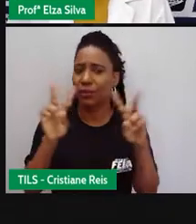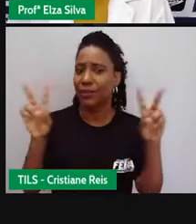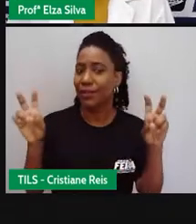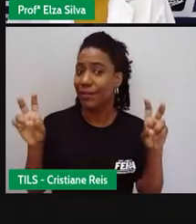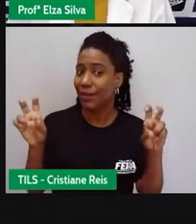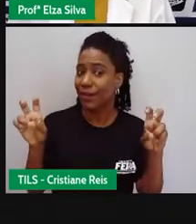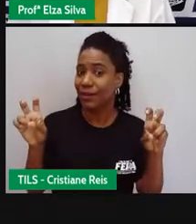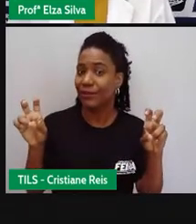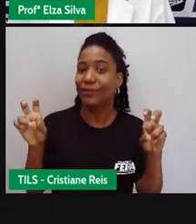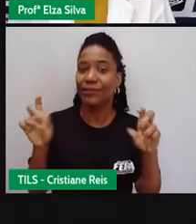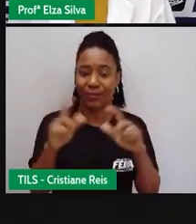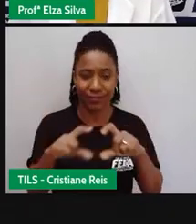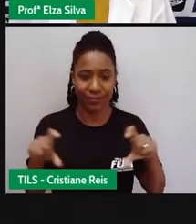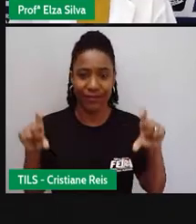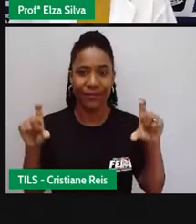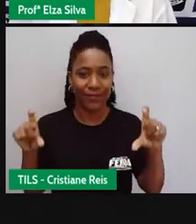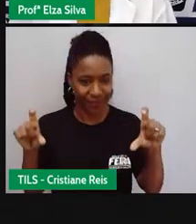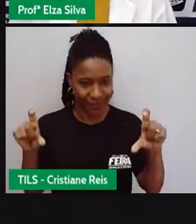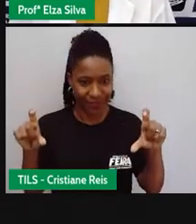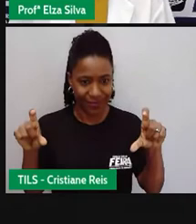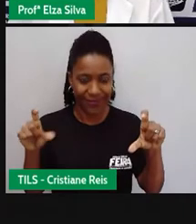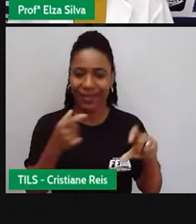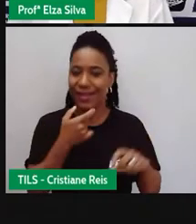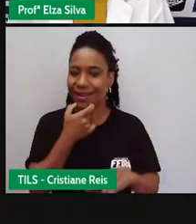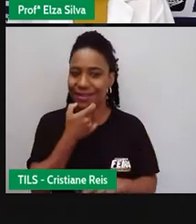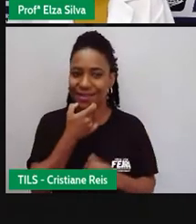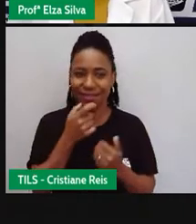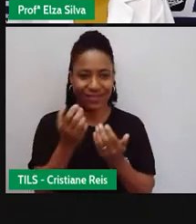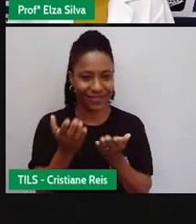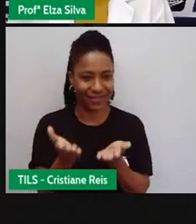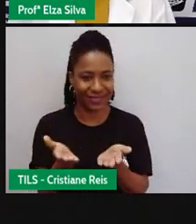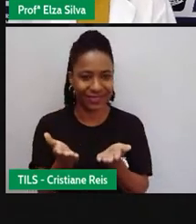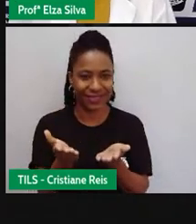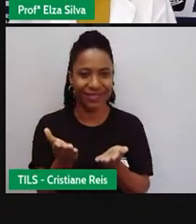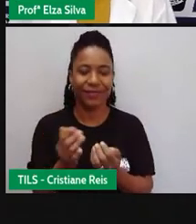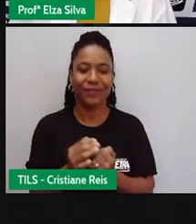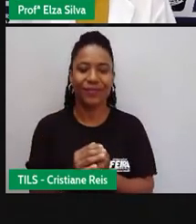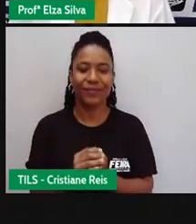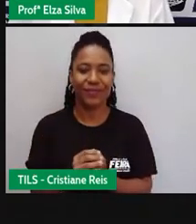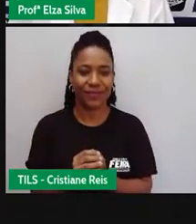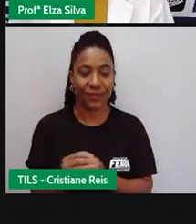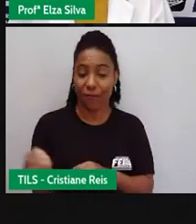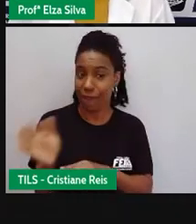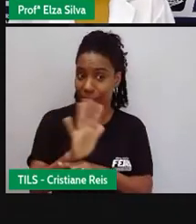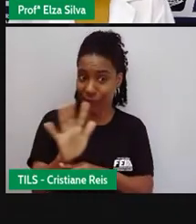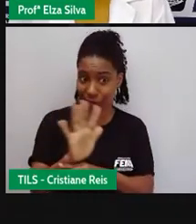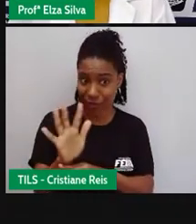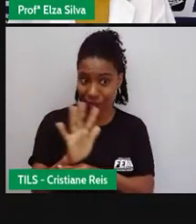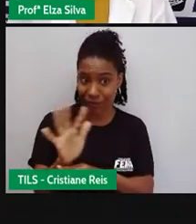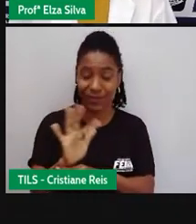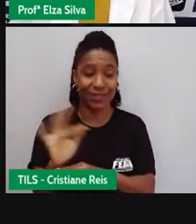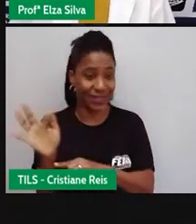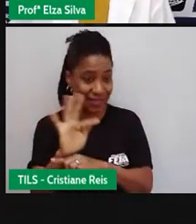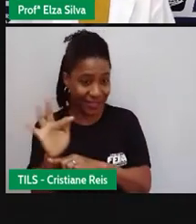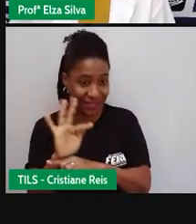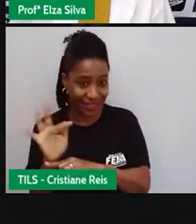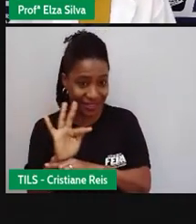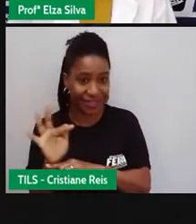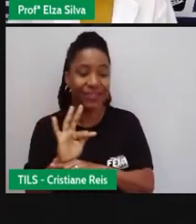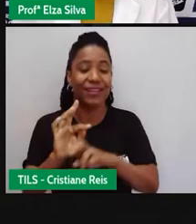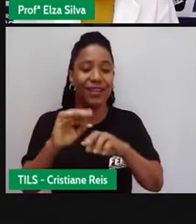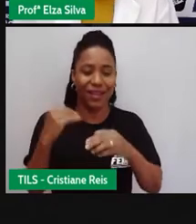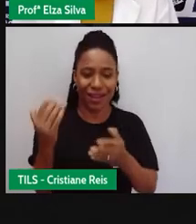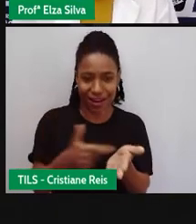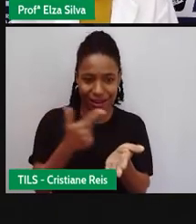aula? Notes, series and books around the world. Filmes, séries e livros ao redor do mundo.